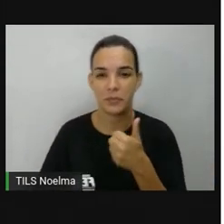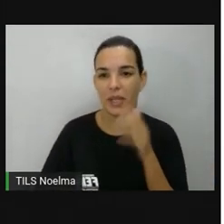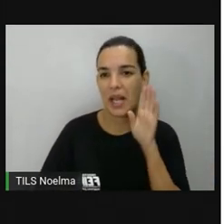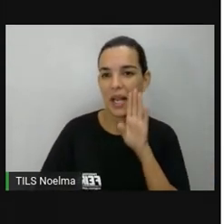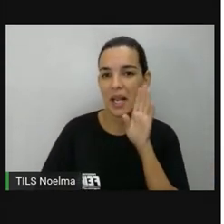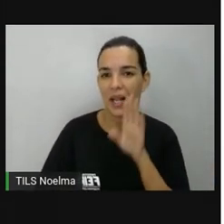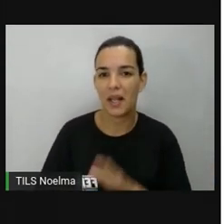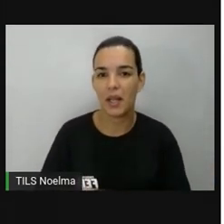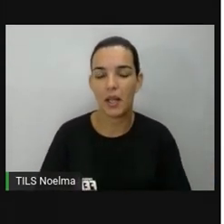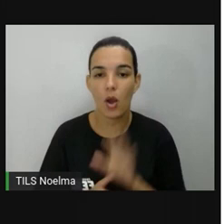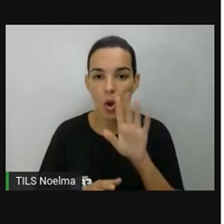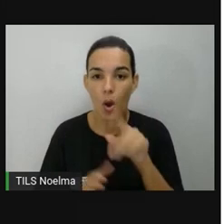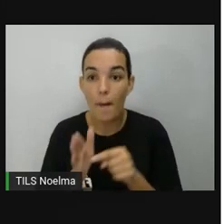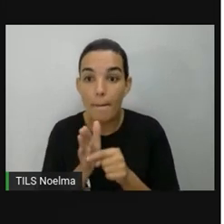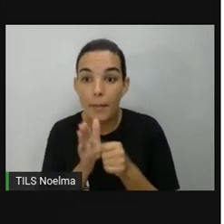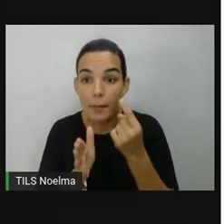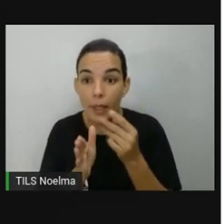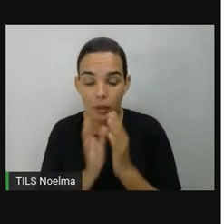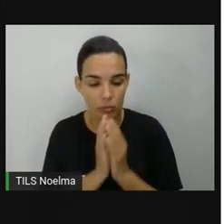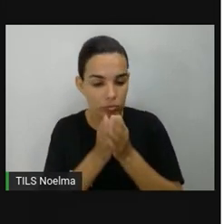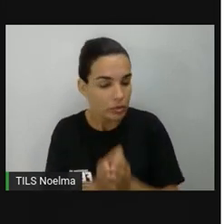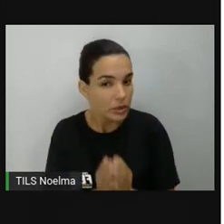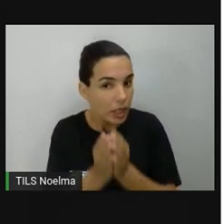Primeiro colocamos os navios.